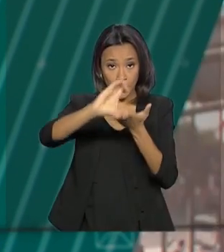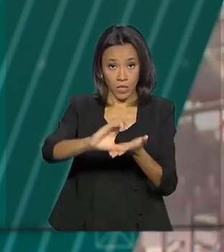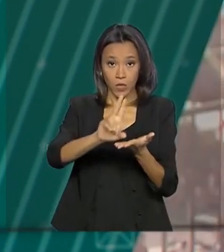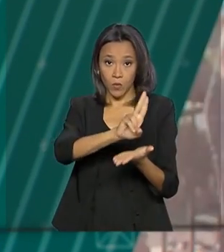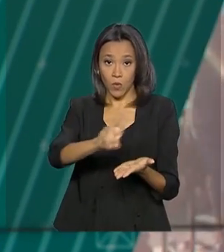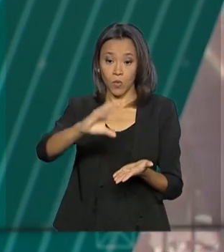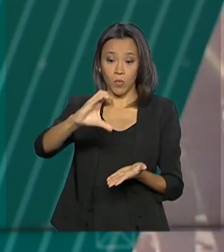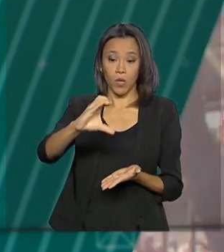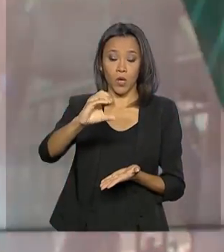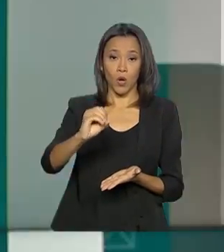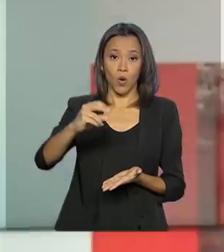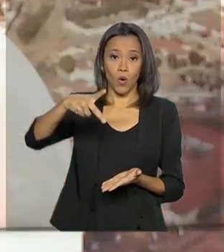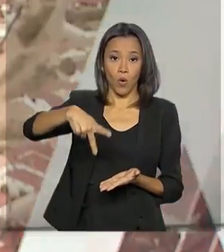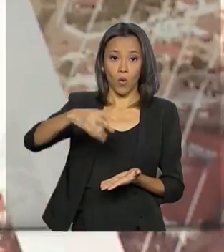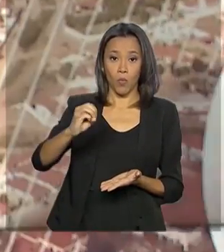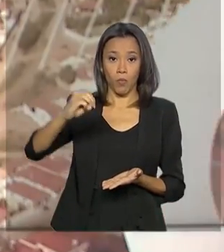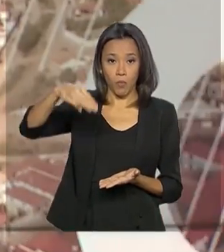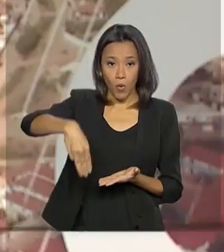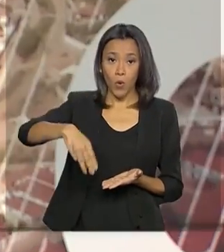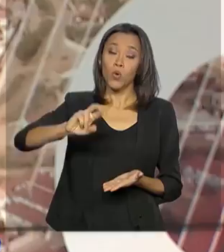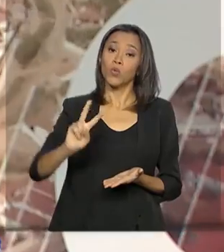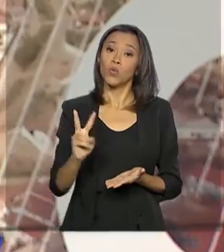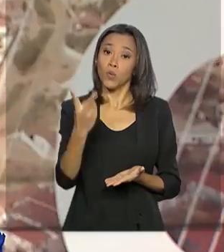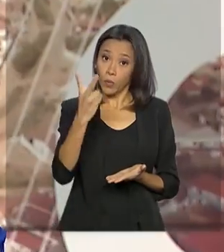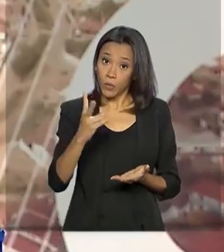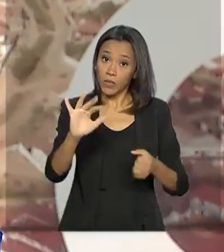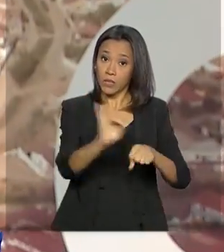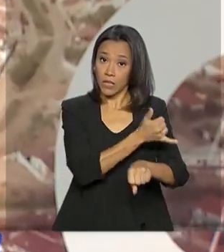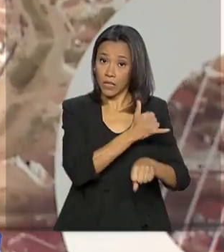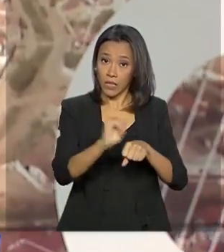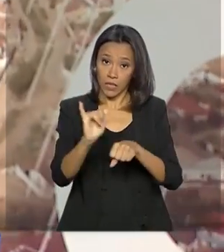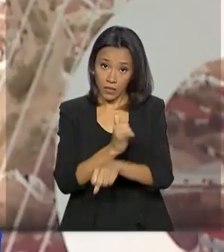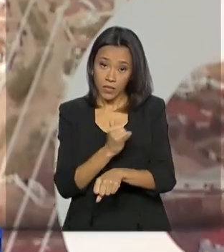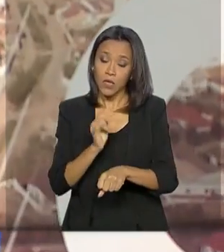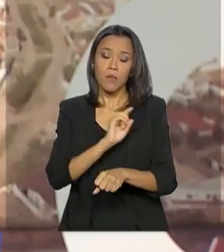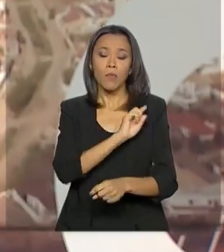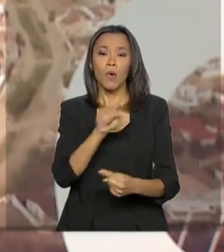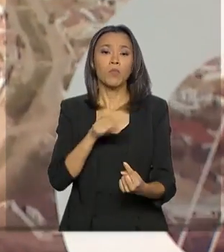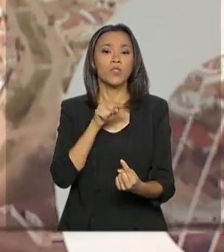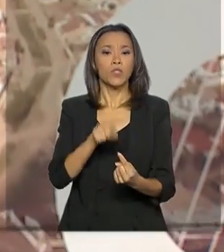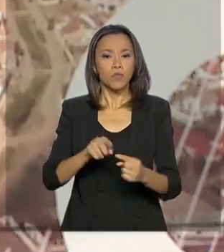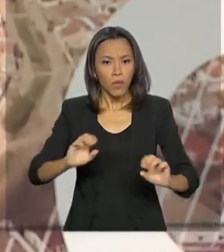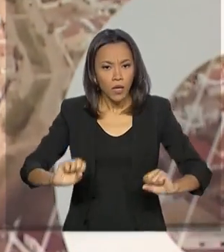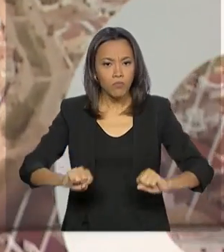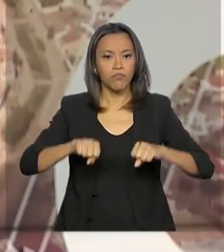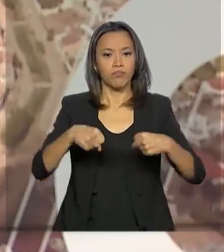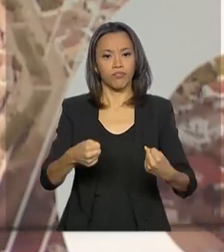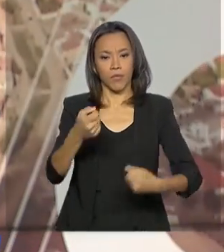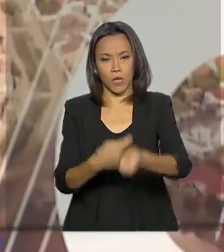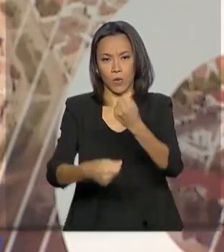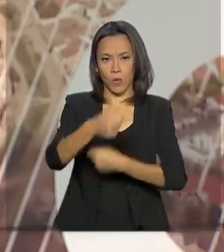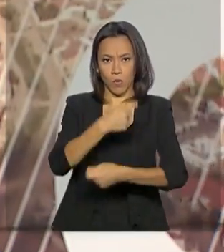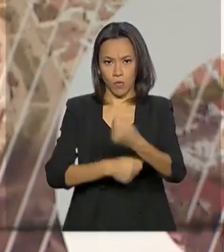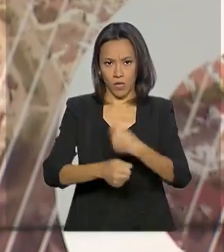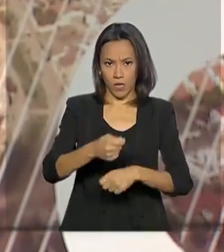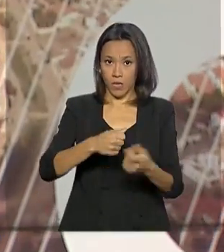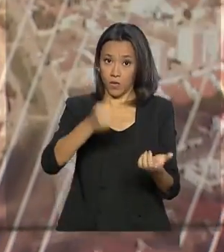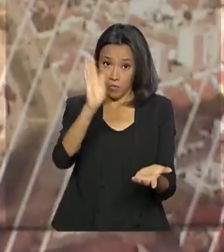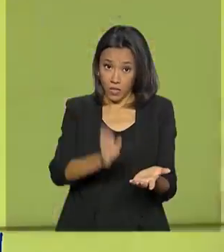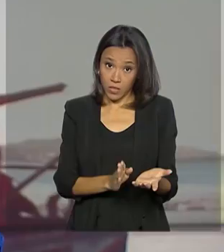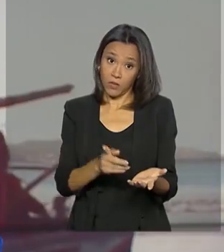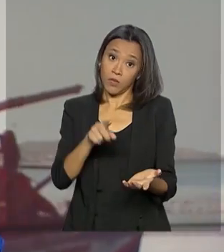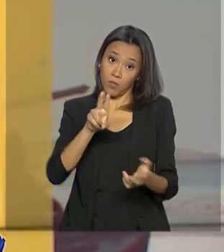extraordinária duas medidas para ajudar a economia brasileira a enfrentar os efeitos do Covid-19. A primeira